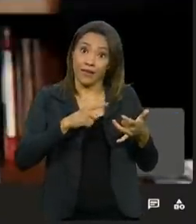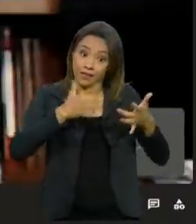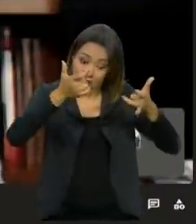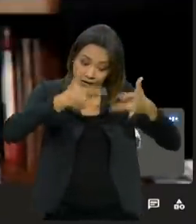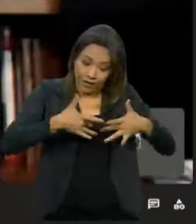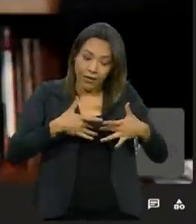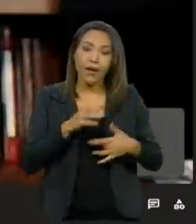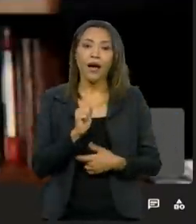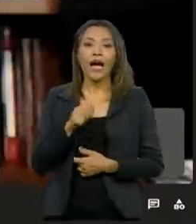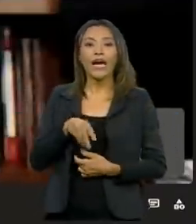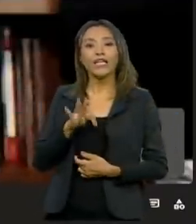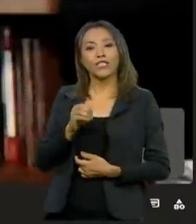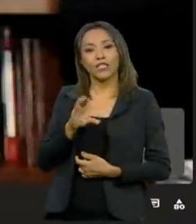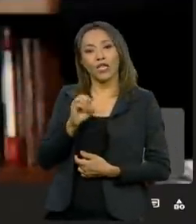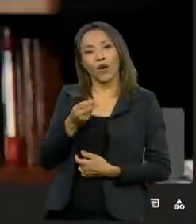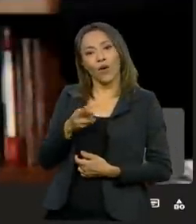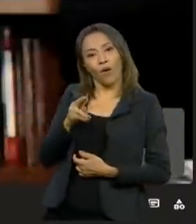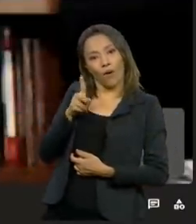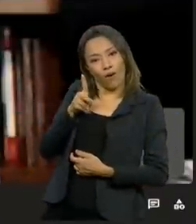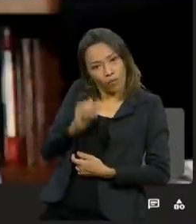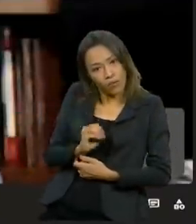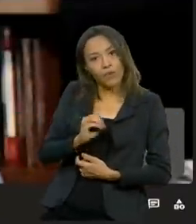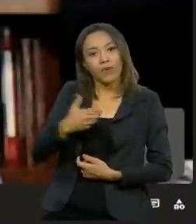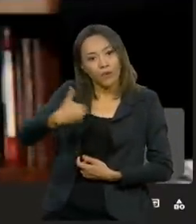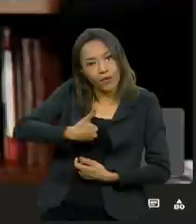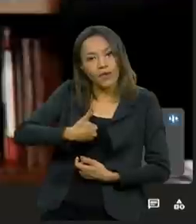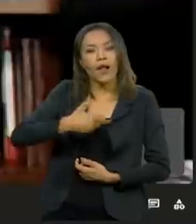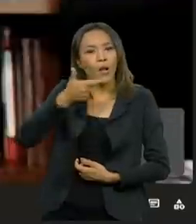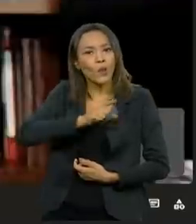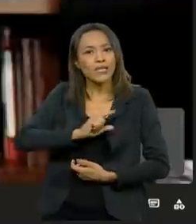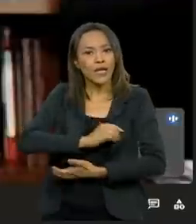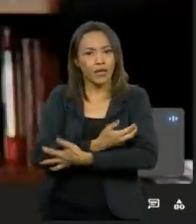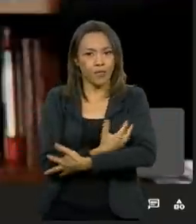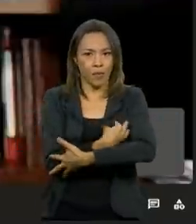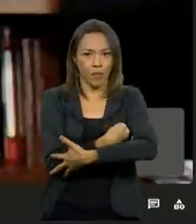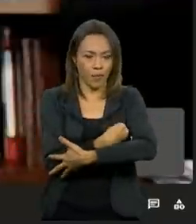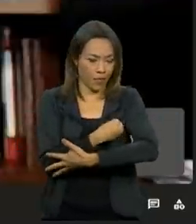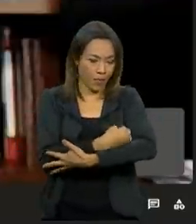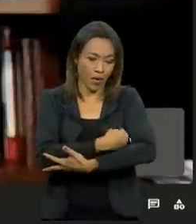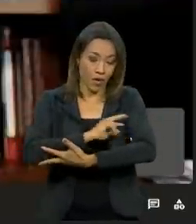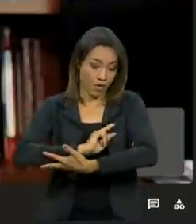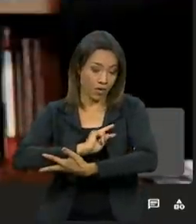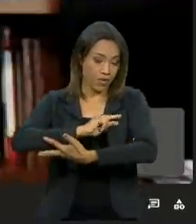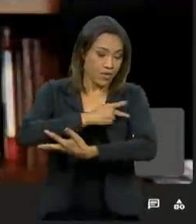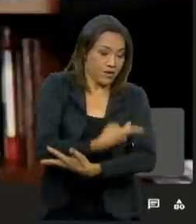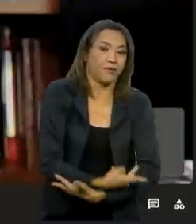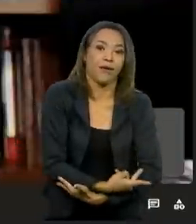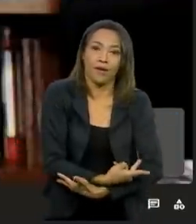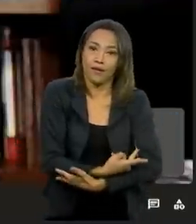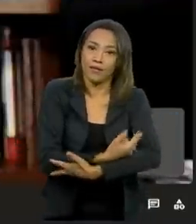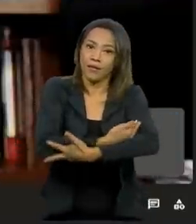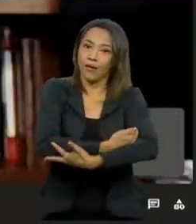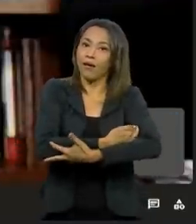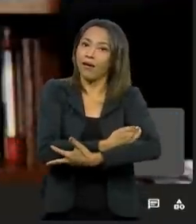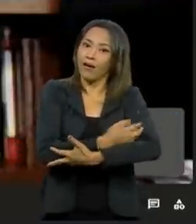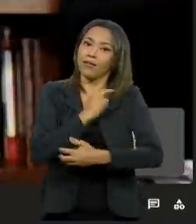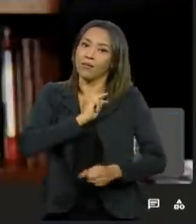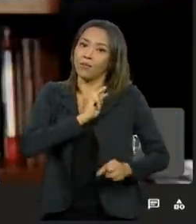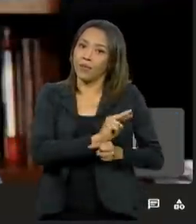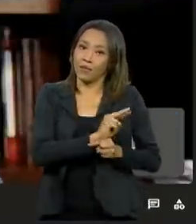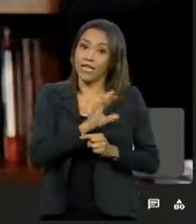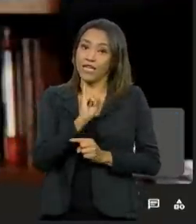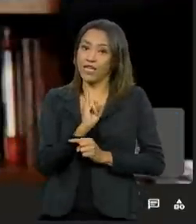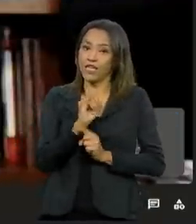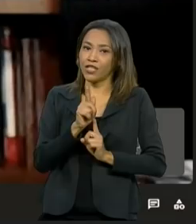anticorpos, elas conseguem, inclusive, transferir anticorpos, basicamente a gente chama de anticorpos da classe